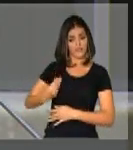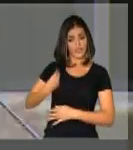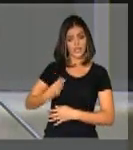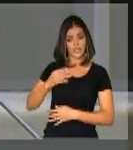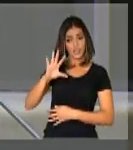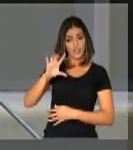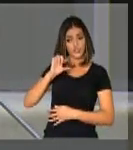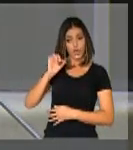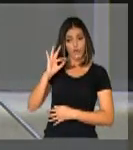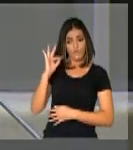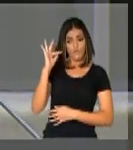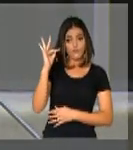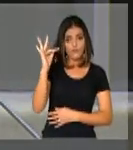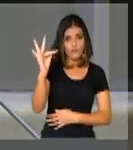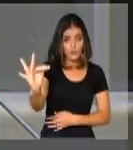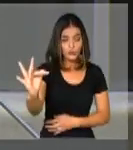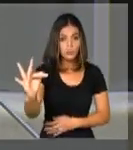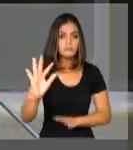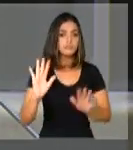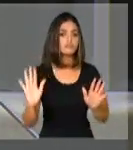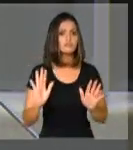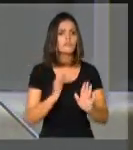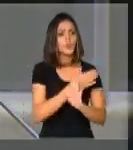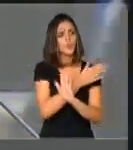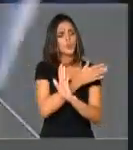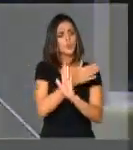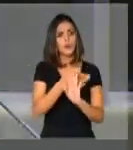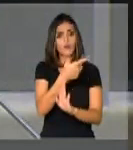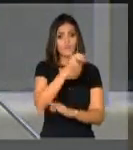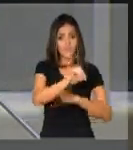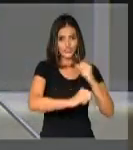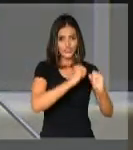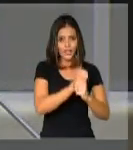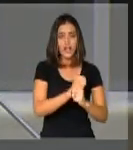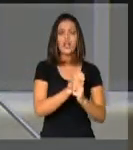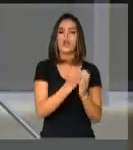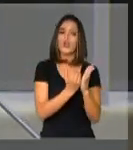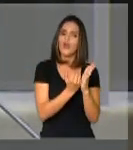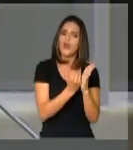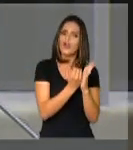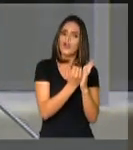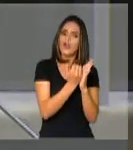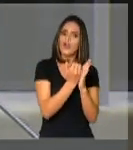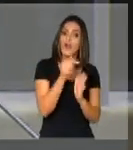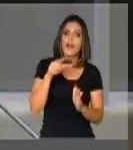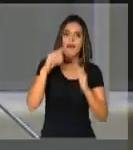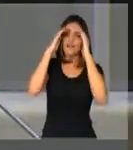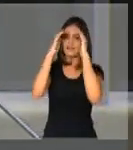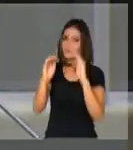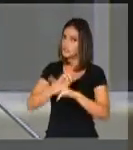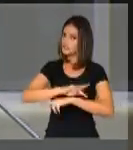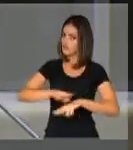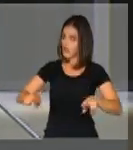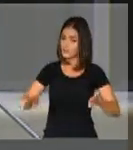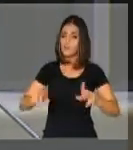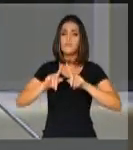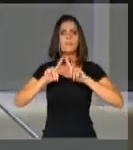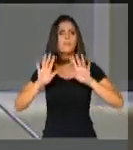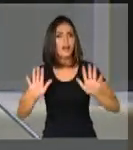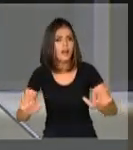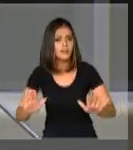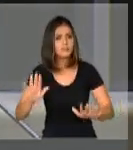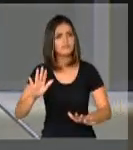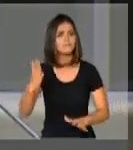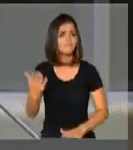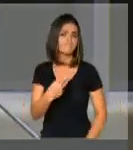Nas últimas duas décadas, nós vimos isso começar a acontecer no Brasil. No entanto, senhor